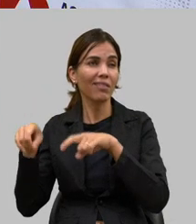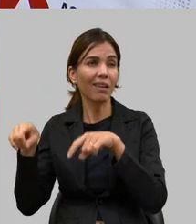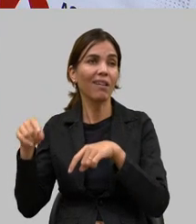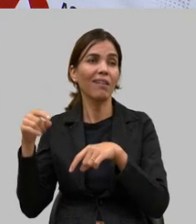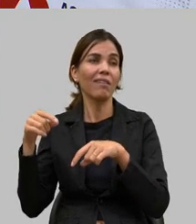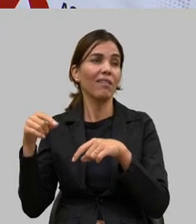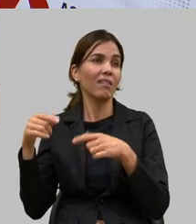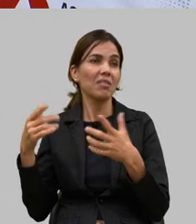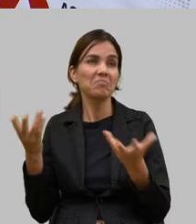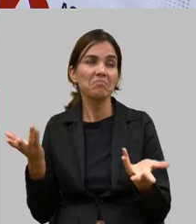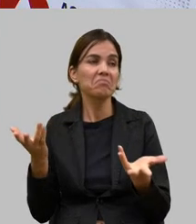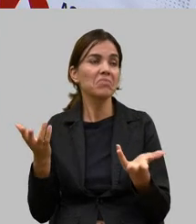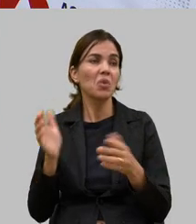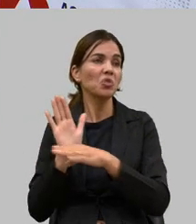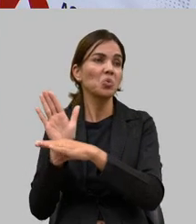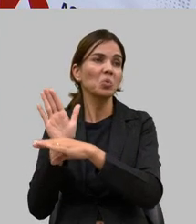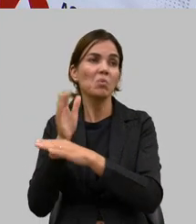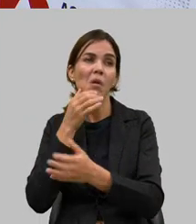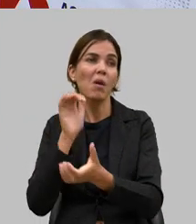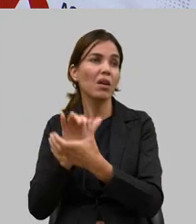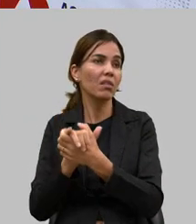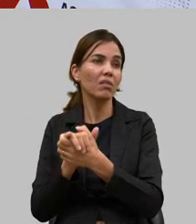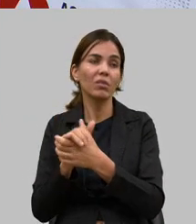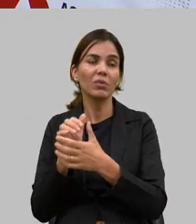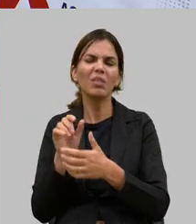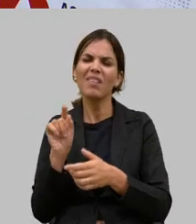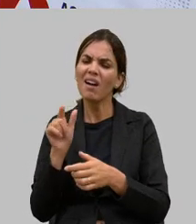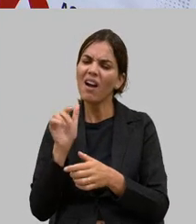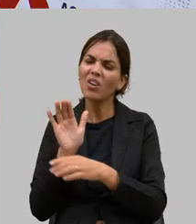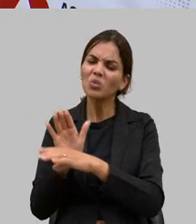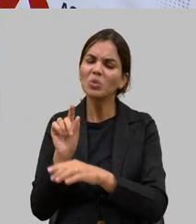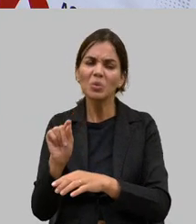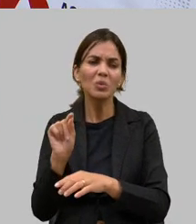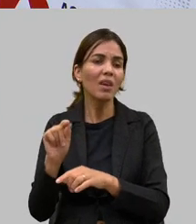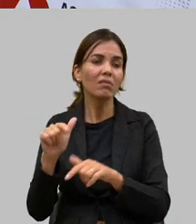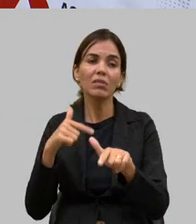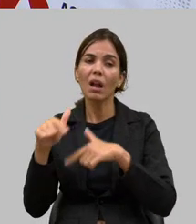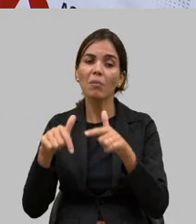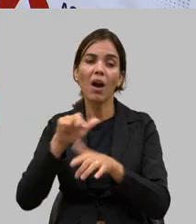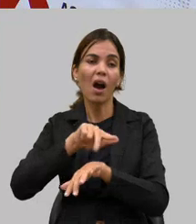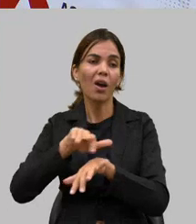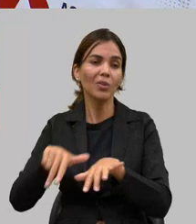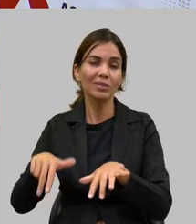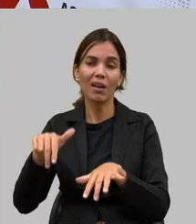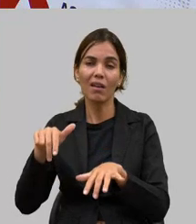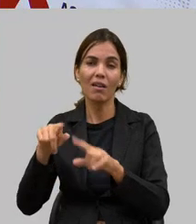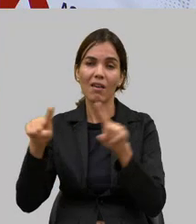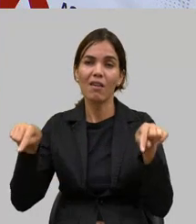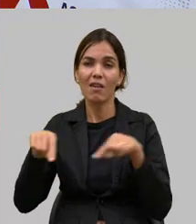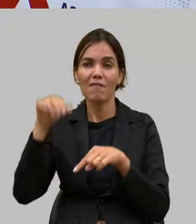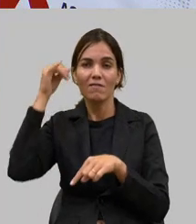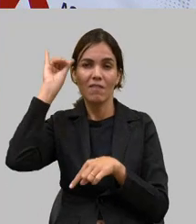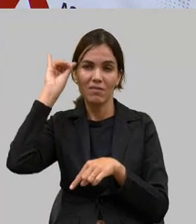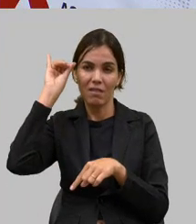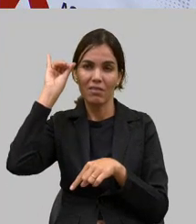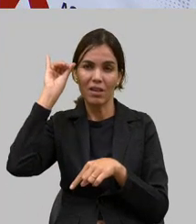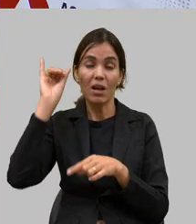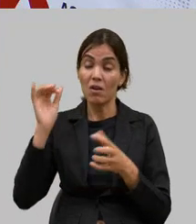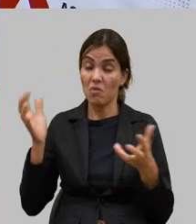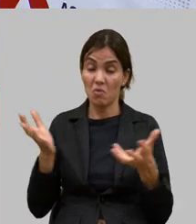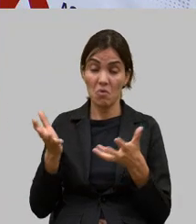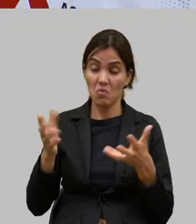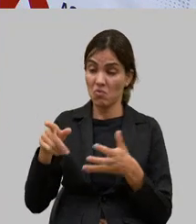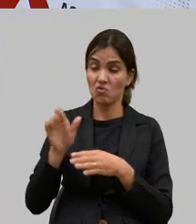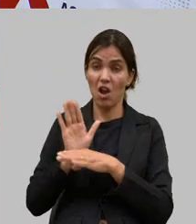a gestão de toda a fazenda ela estava trabalhando uma nova forma de manejo e essas mulheres hoje elas não ajudam mais elas são